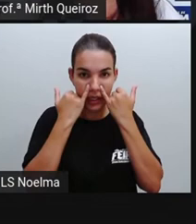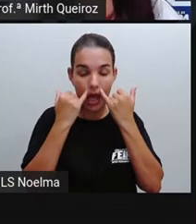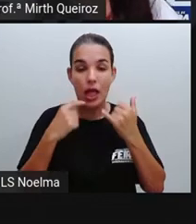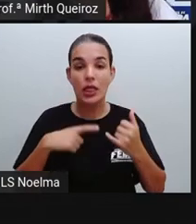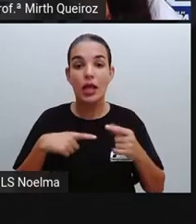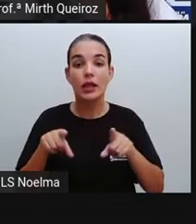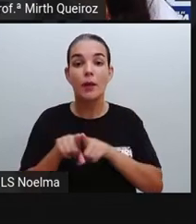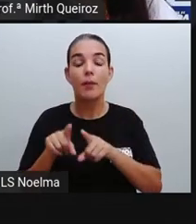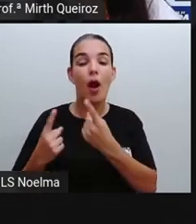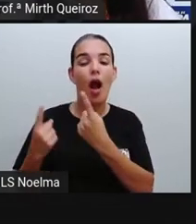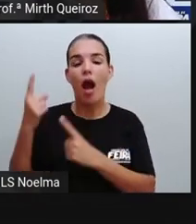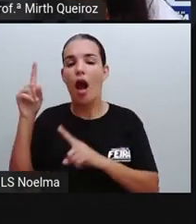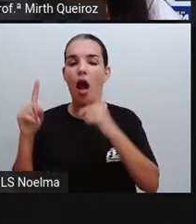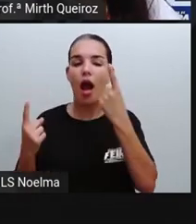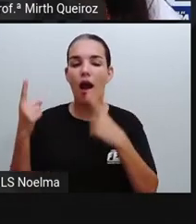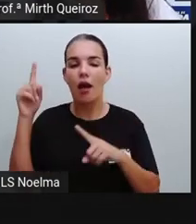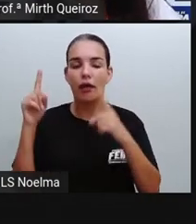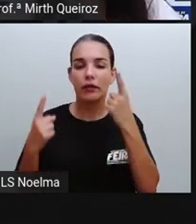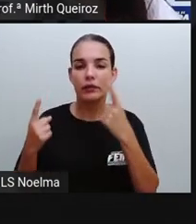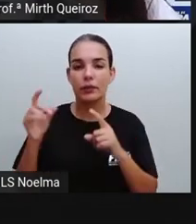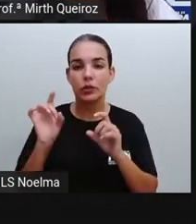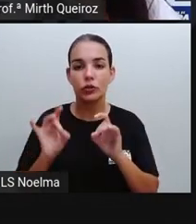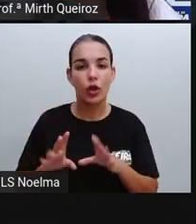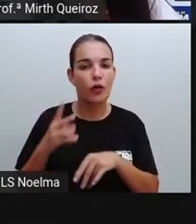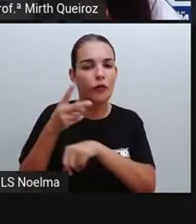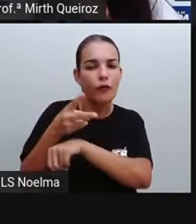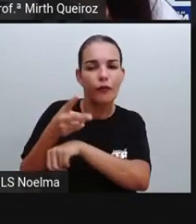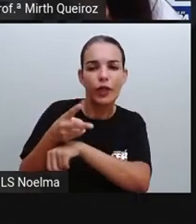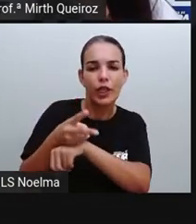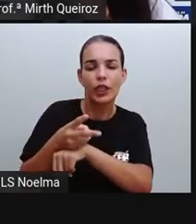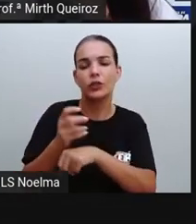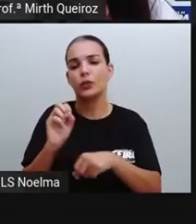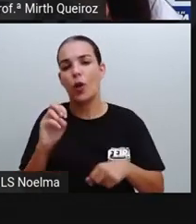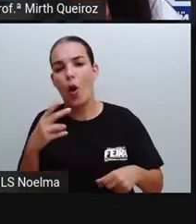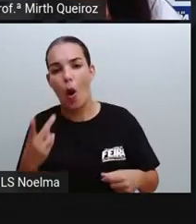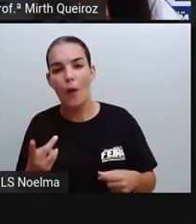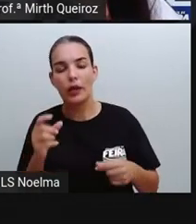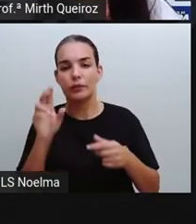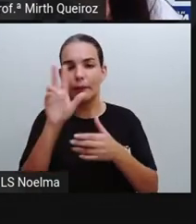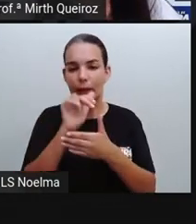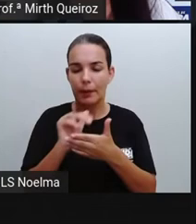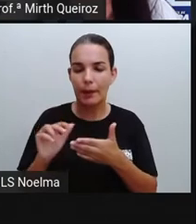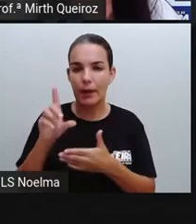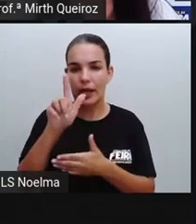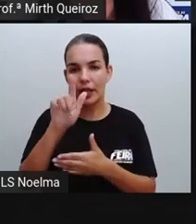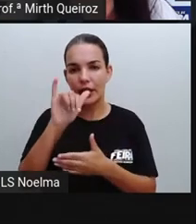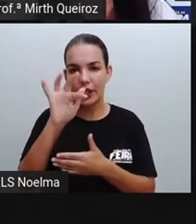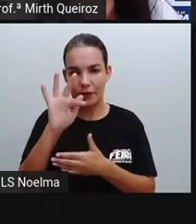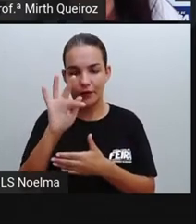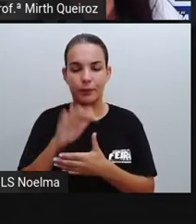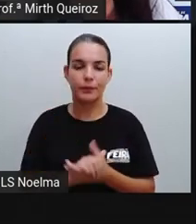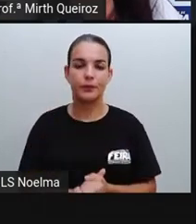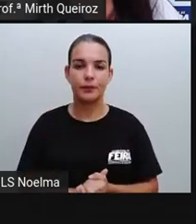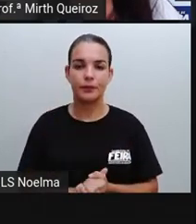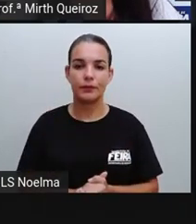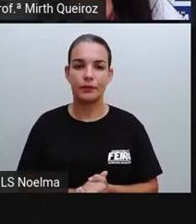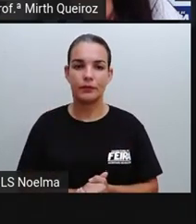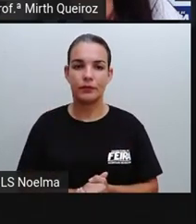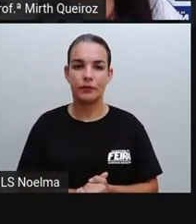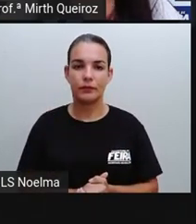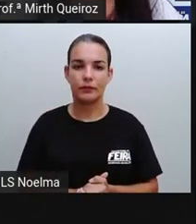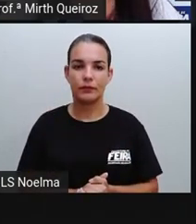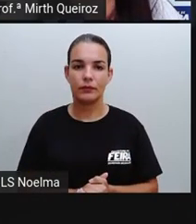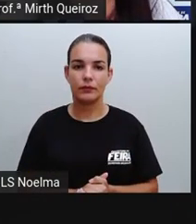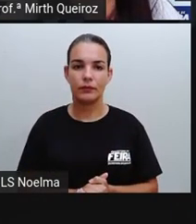E nós temos o outro formato que é animado, vem através de vídeos ou guia, como a gente viu aí nesta